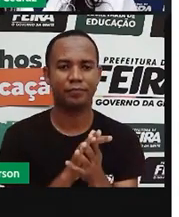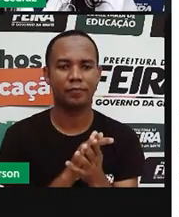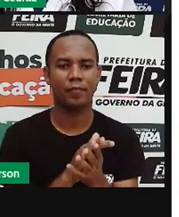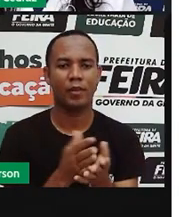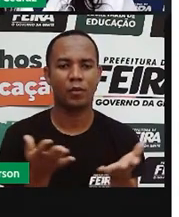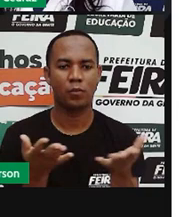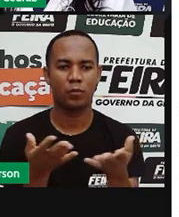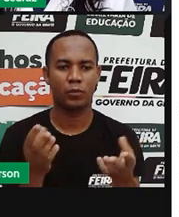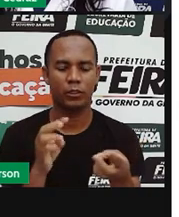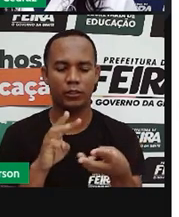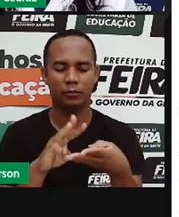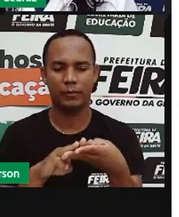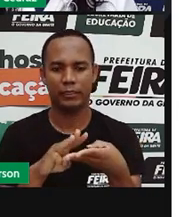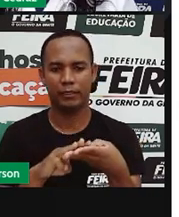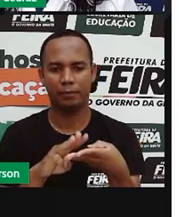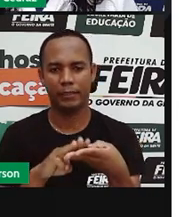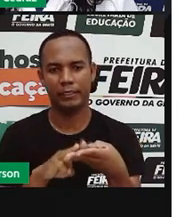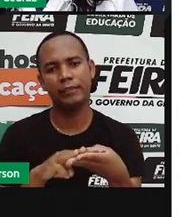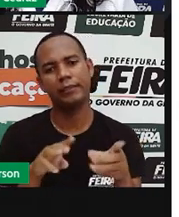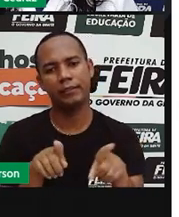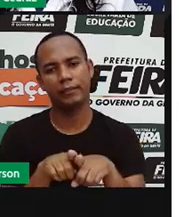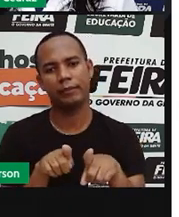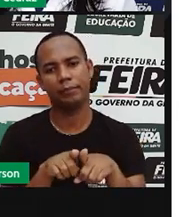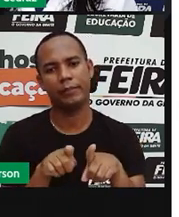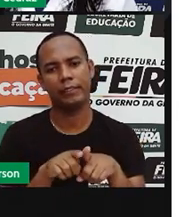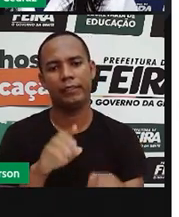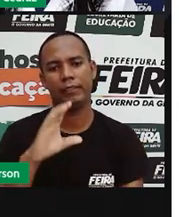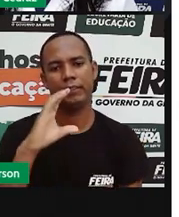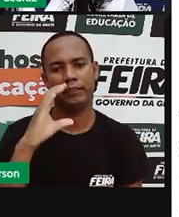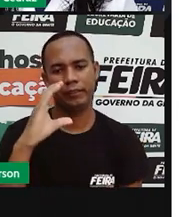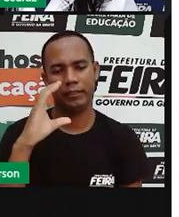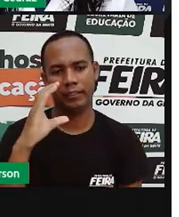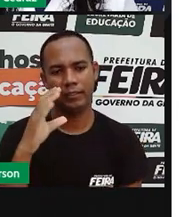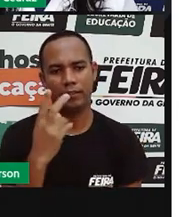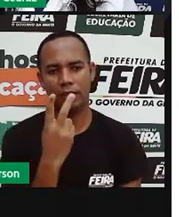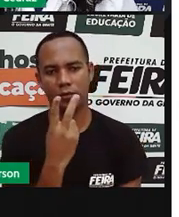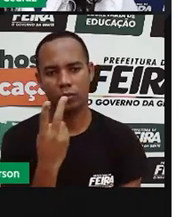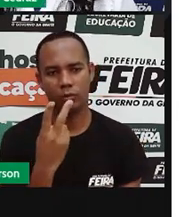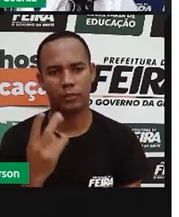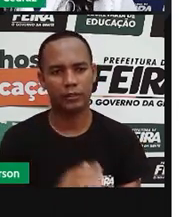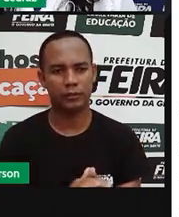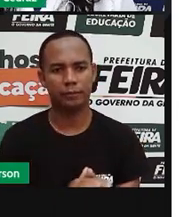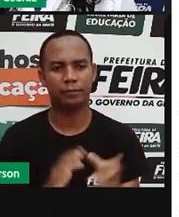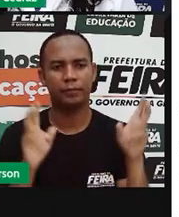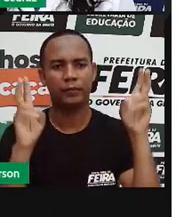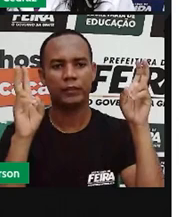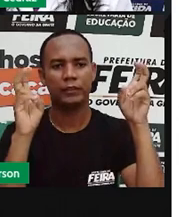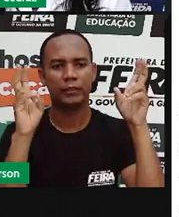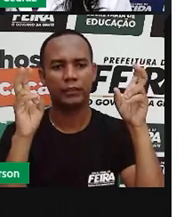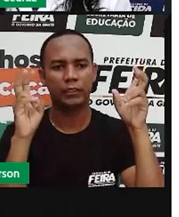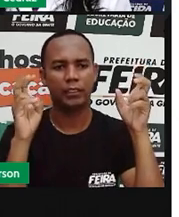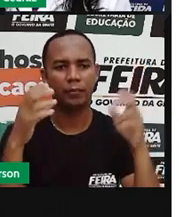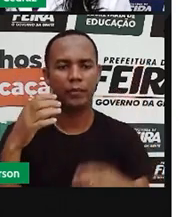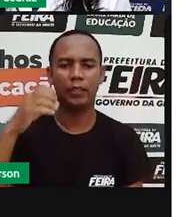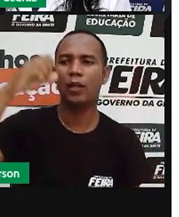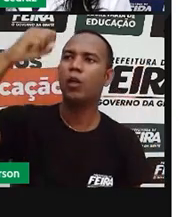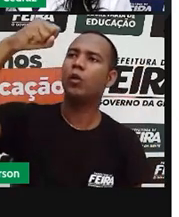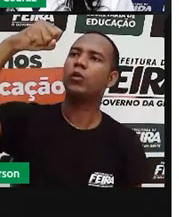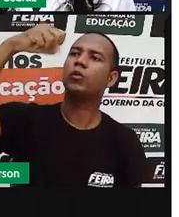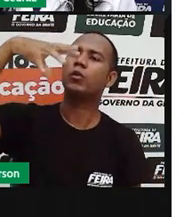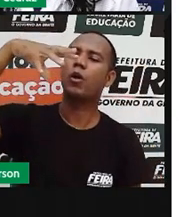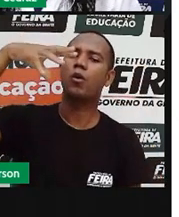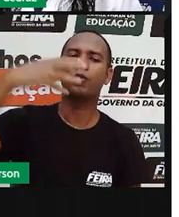Matemática e Ciências da Natureza. E o nosso tema é o Sol e os seres vivos.